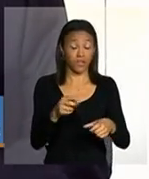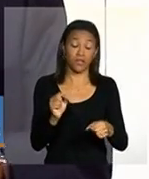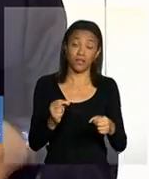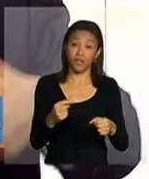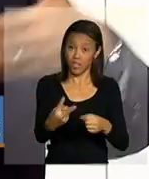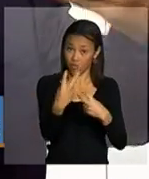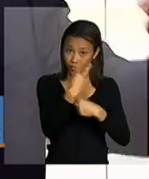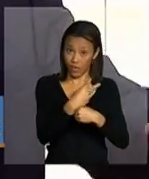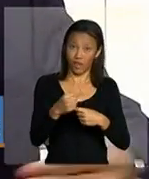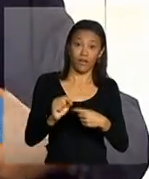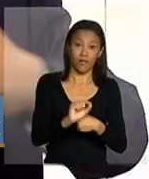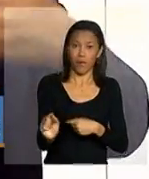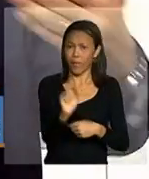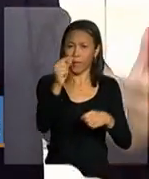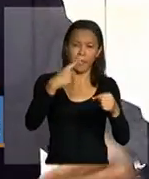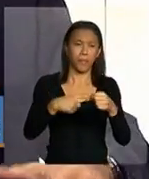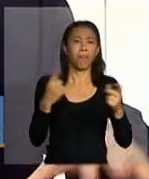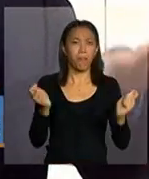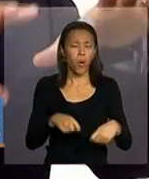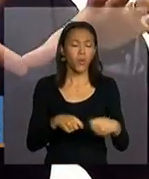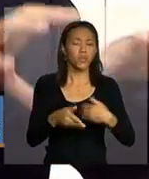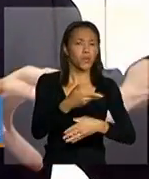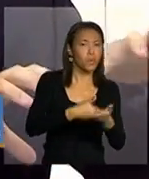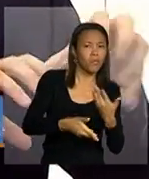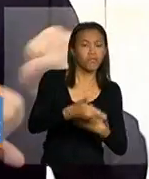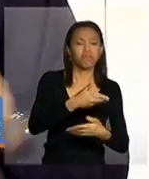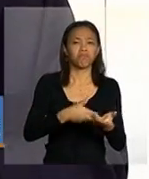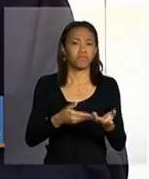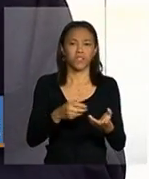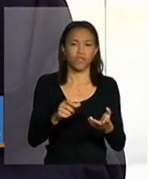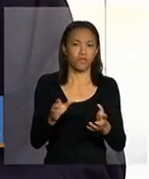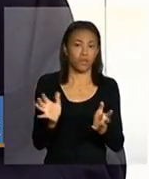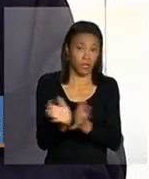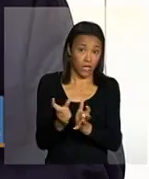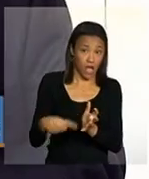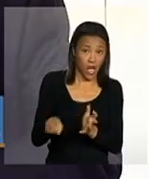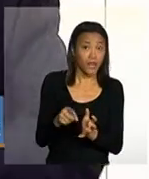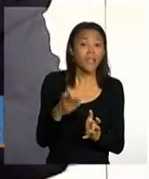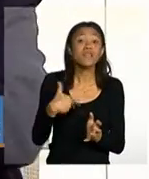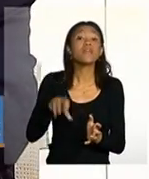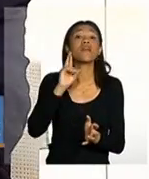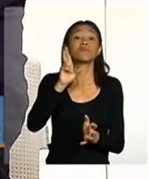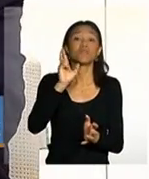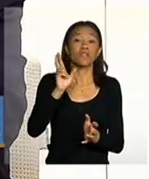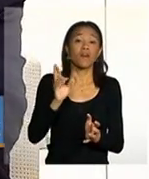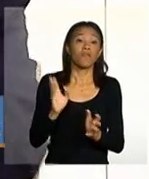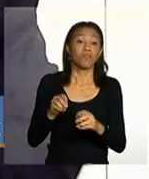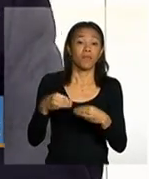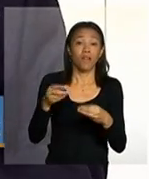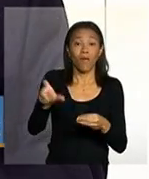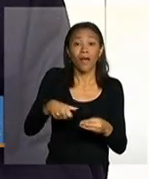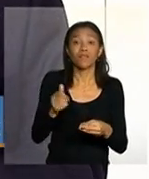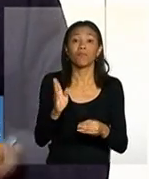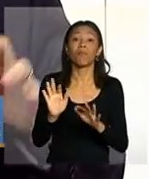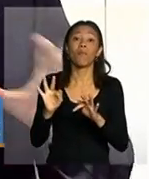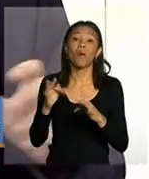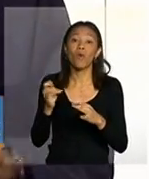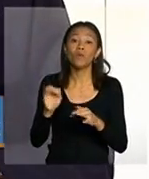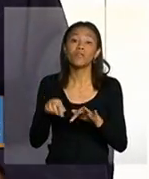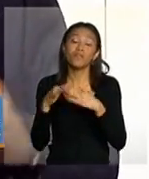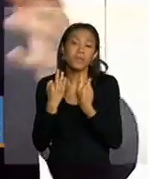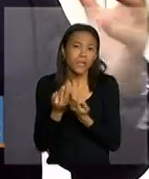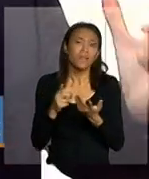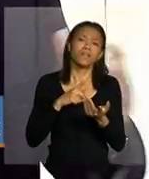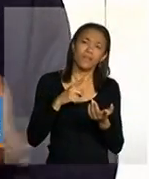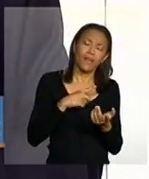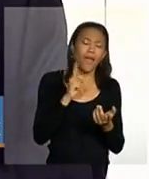podem conversar se não fordário do Bolsa Família com a área responsável do Bolsa Família porque essas informações existem localizadas